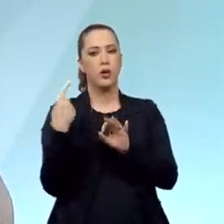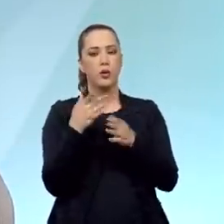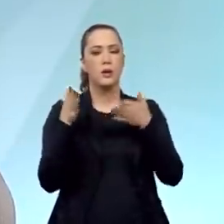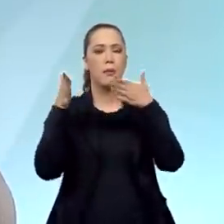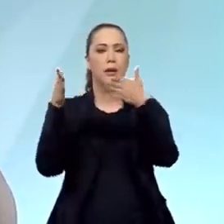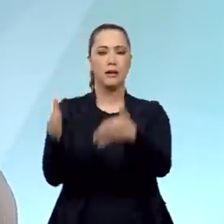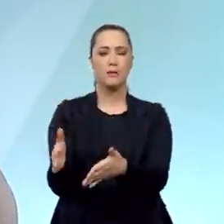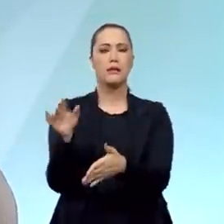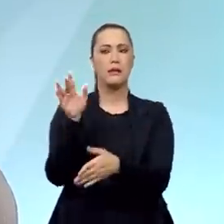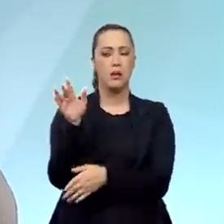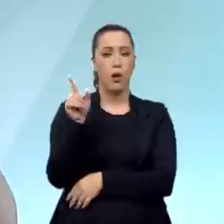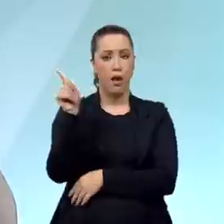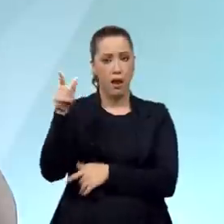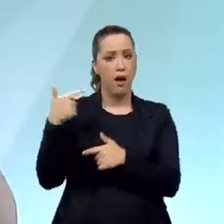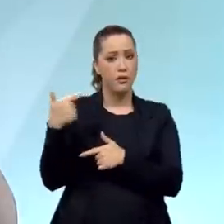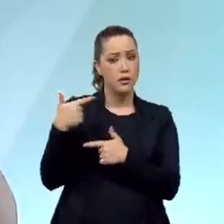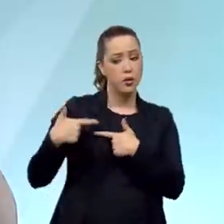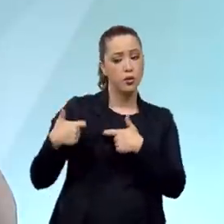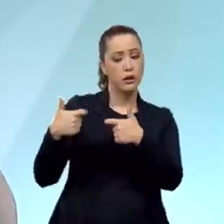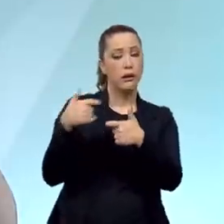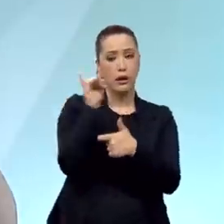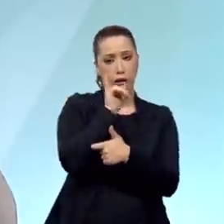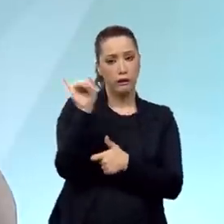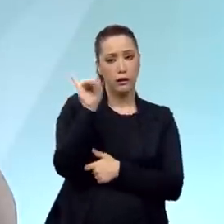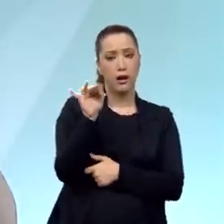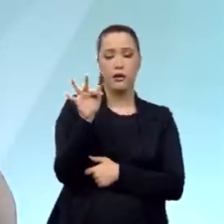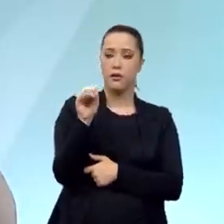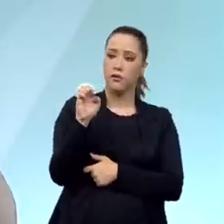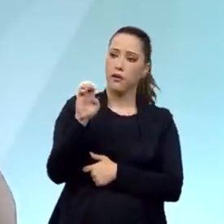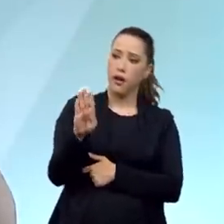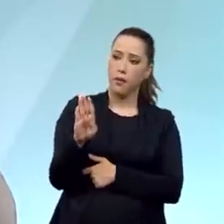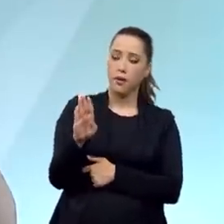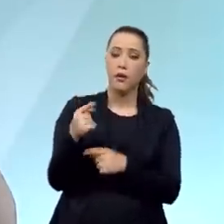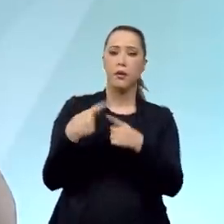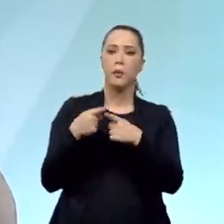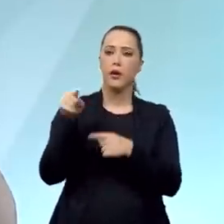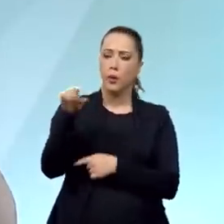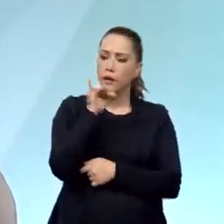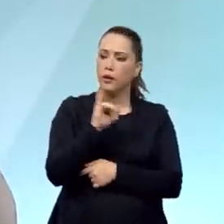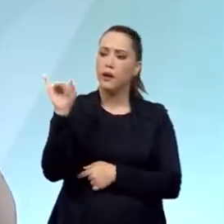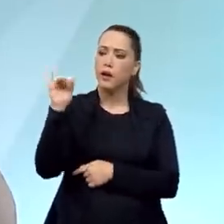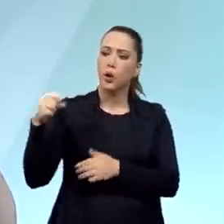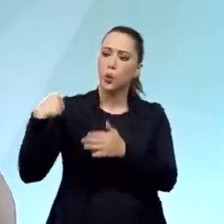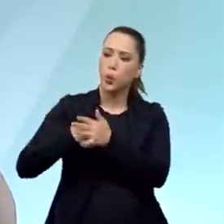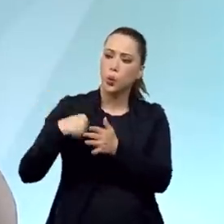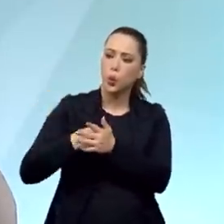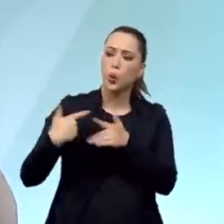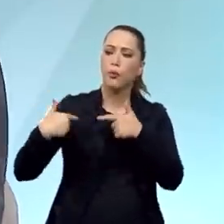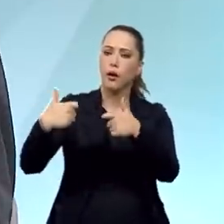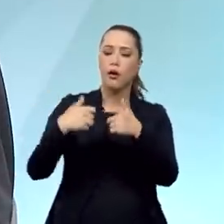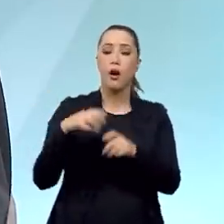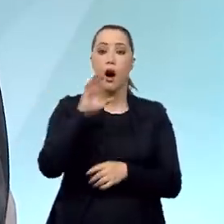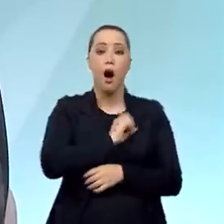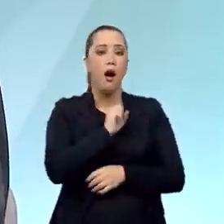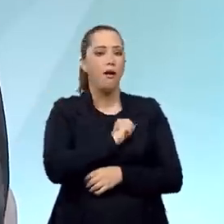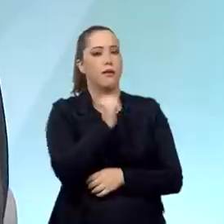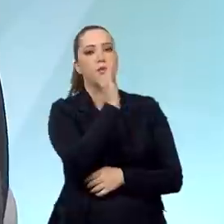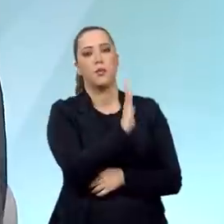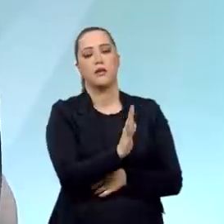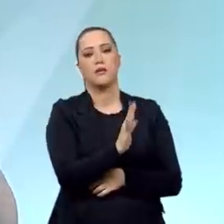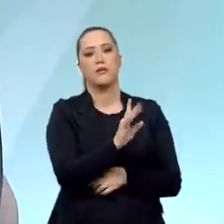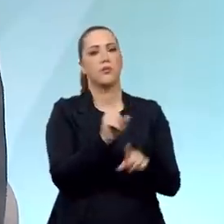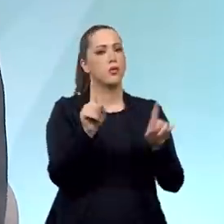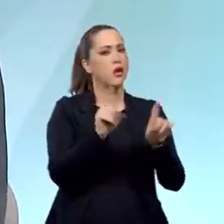índole do brasileiro que fez com que o italiano onde ele combateu amassem os brasileiros,